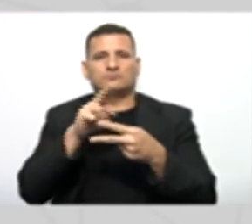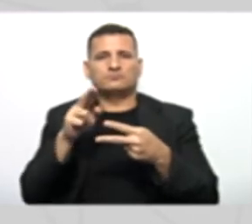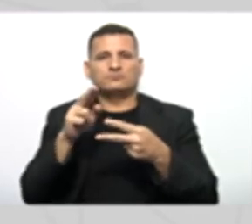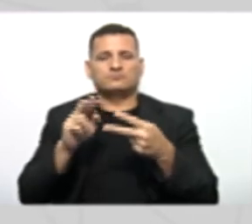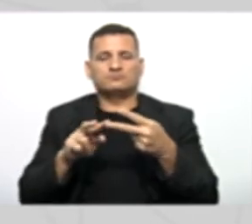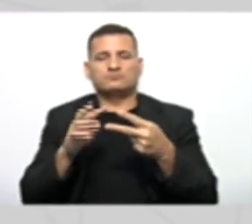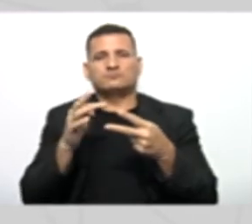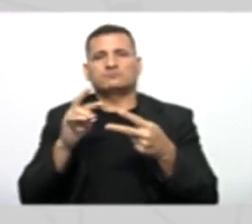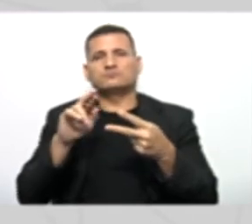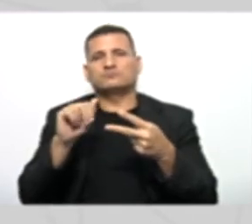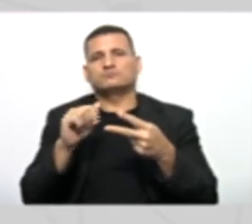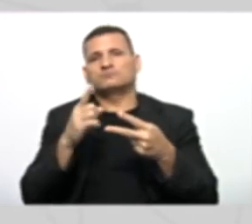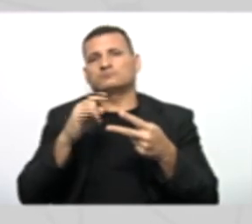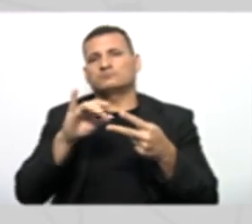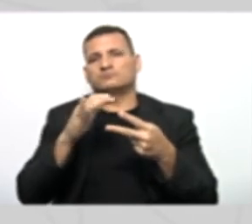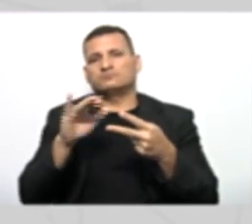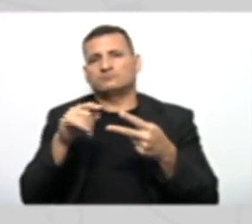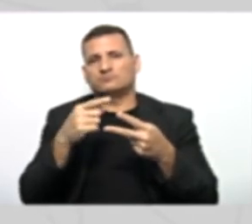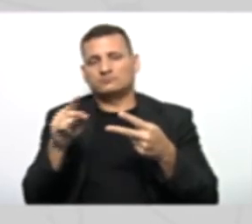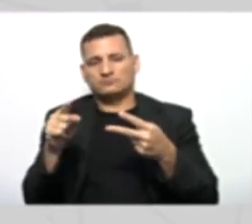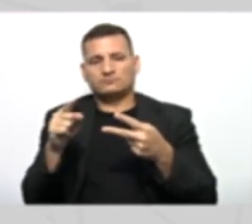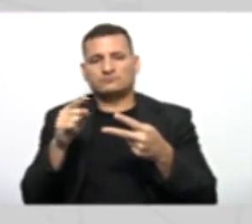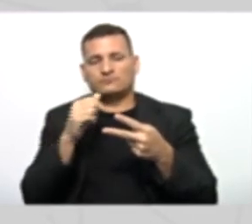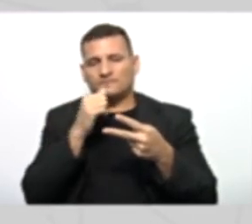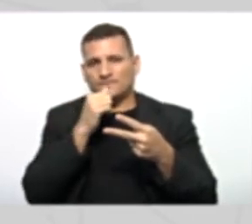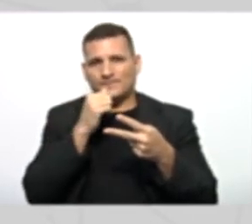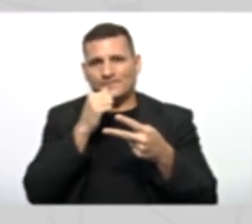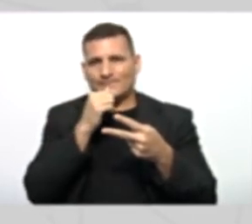E foi o que ela fez Ela criou